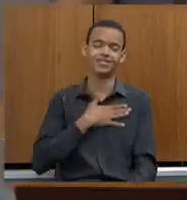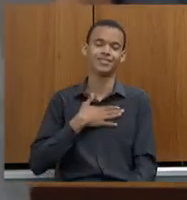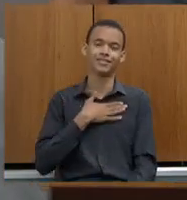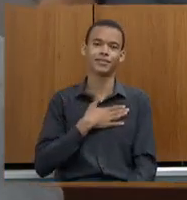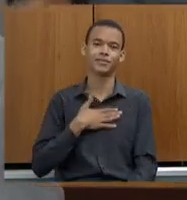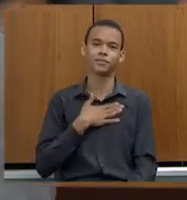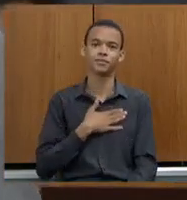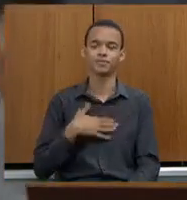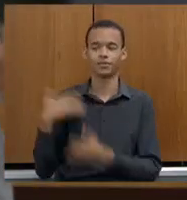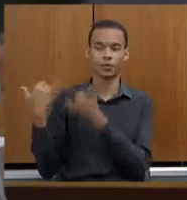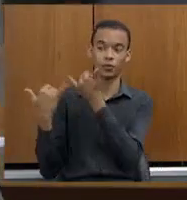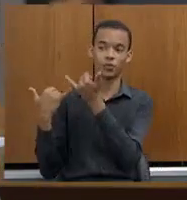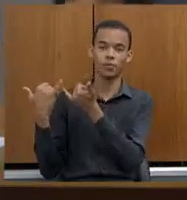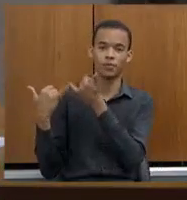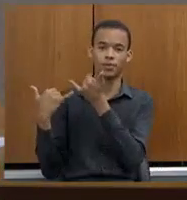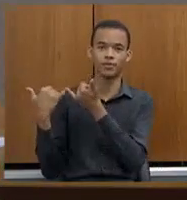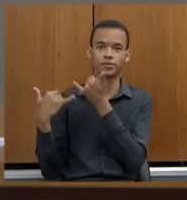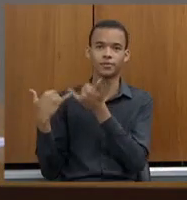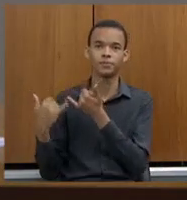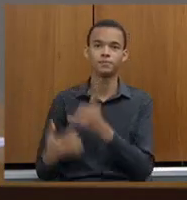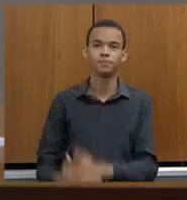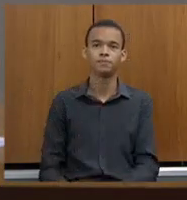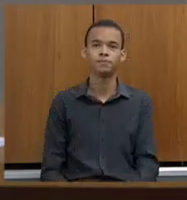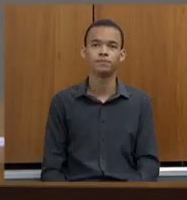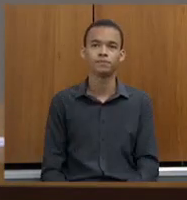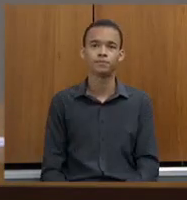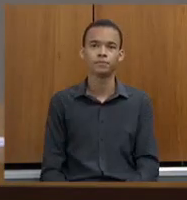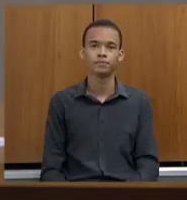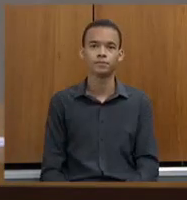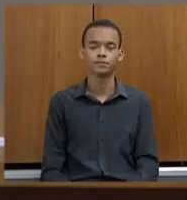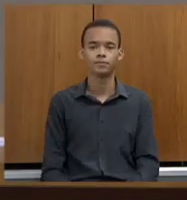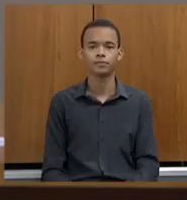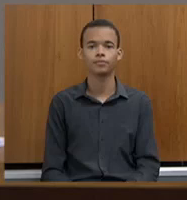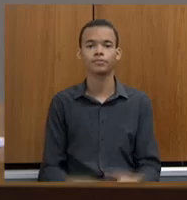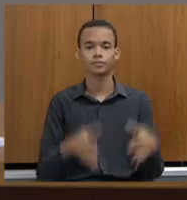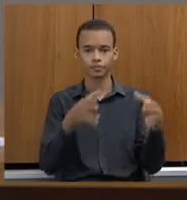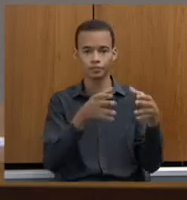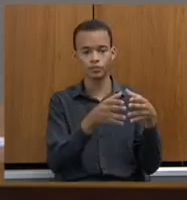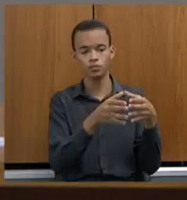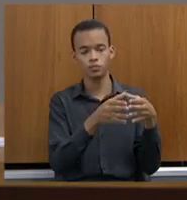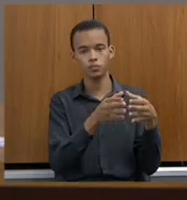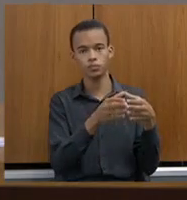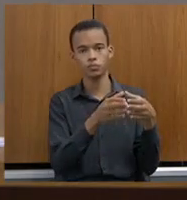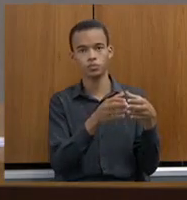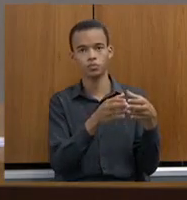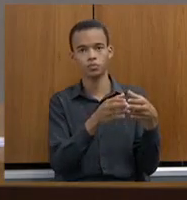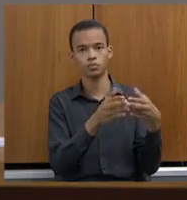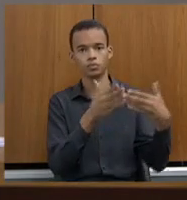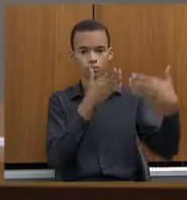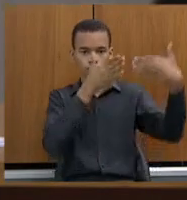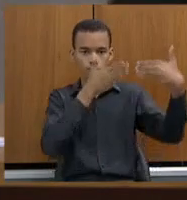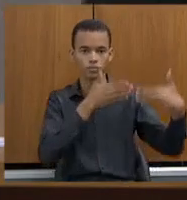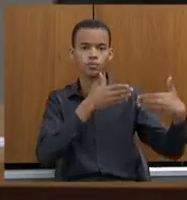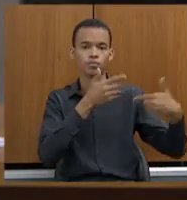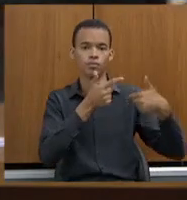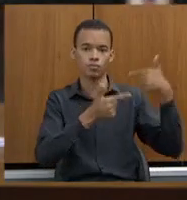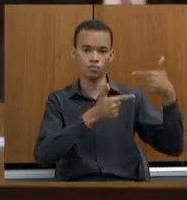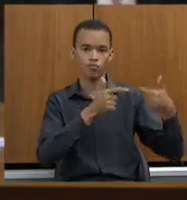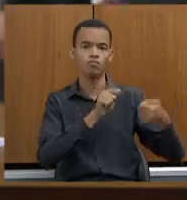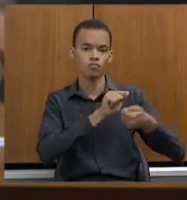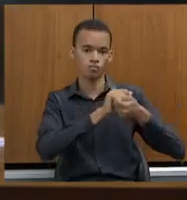brincadeira. Agradecer à minha equipe direta, que muitos deles